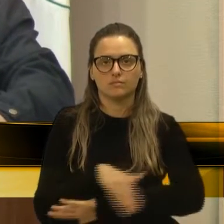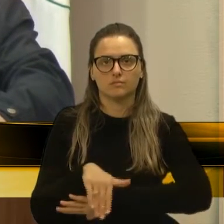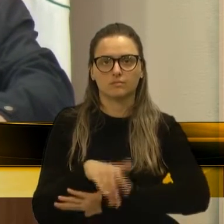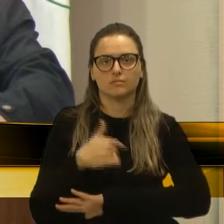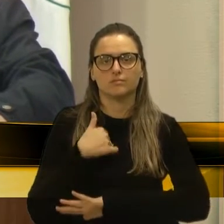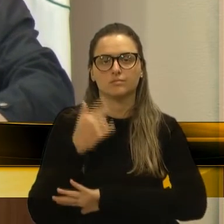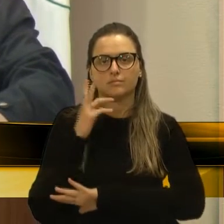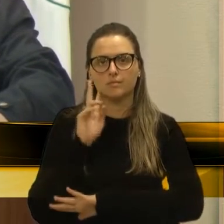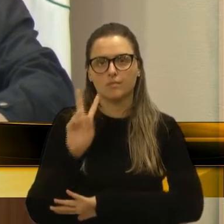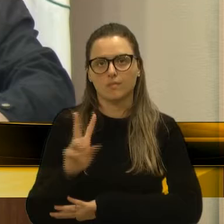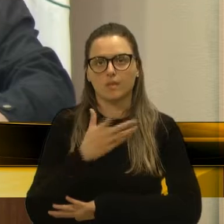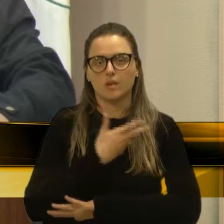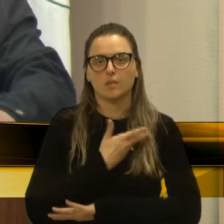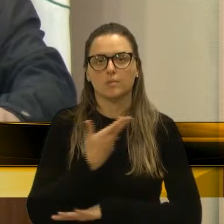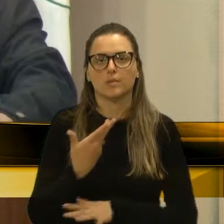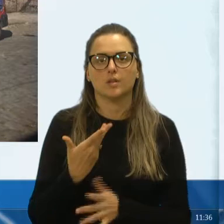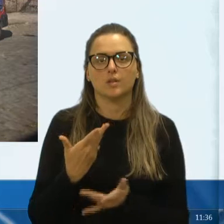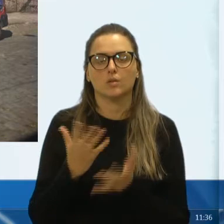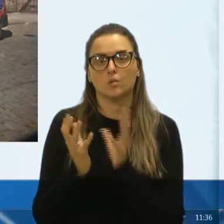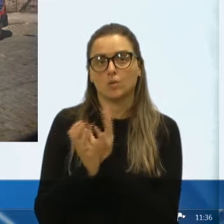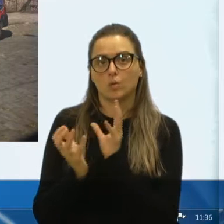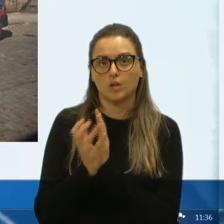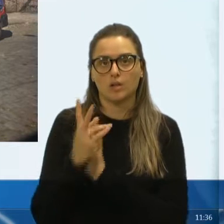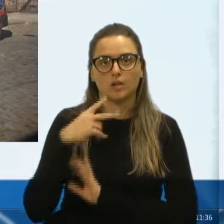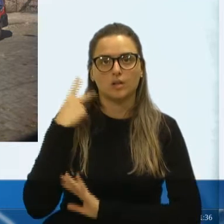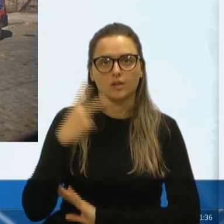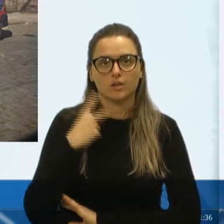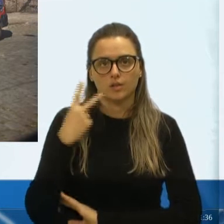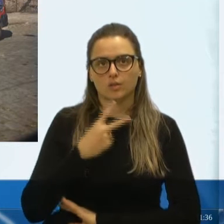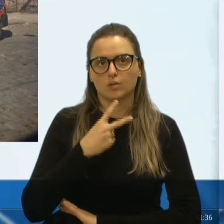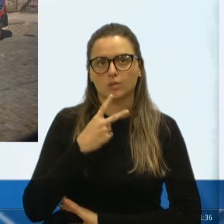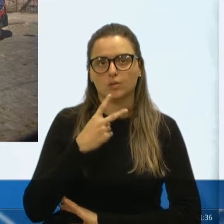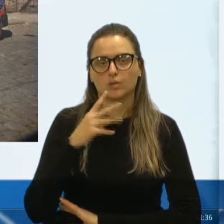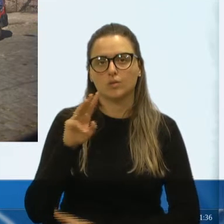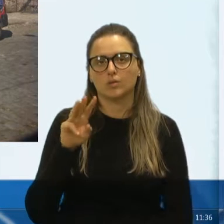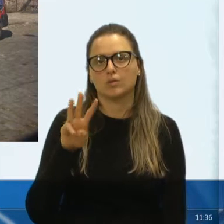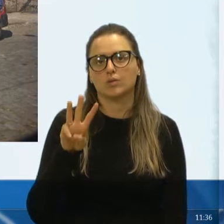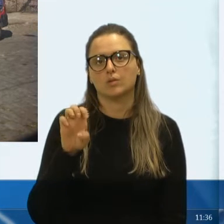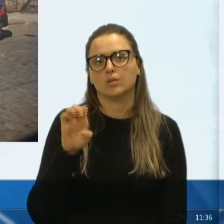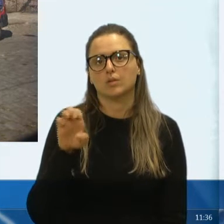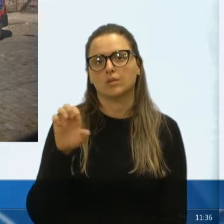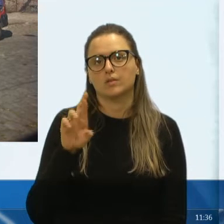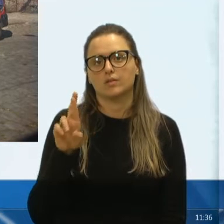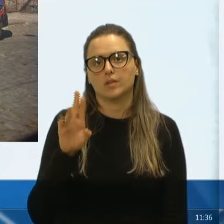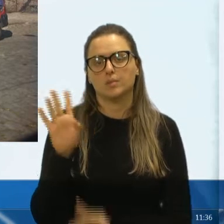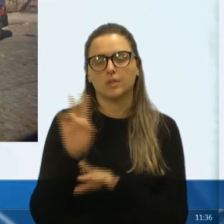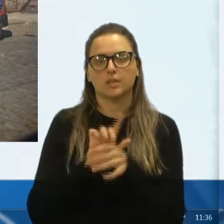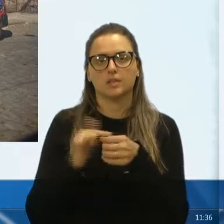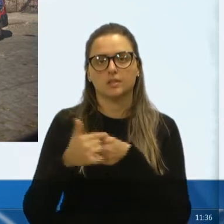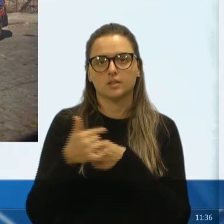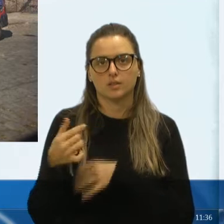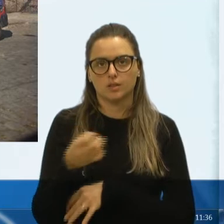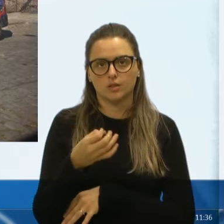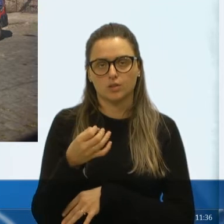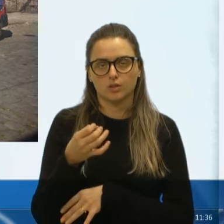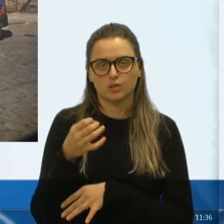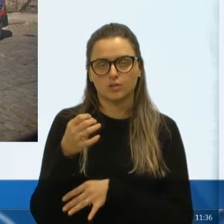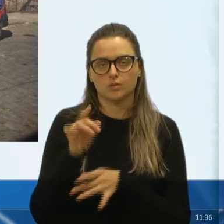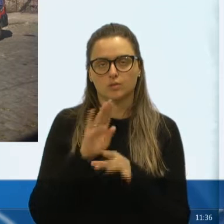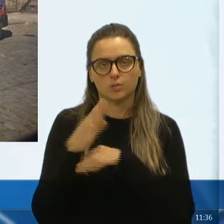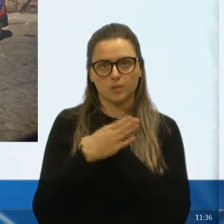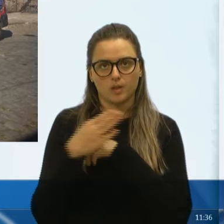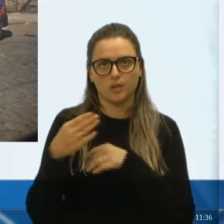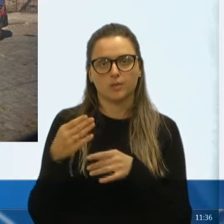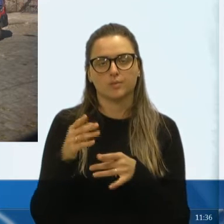amigo, colega, do assessor, Rodrigo Weber, que é lá no bairro Cidade Nova, na rua Professora Rosa